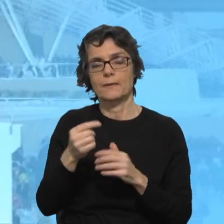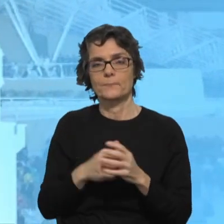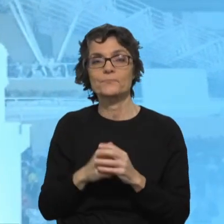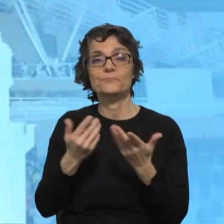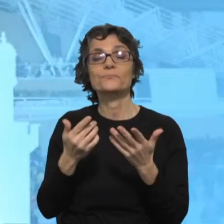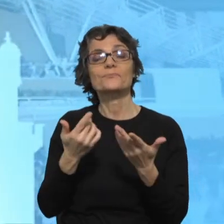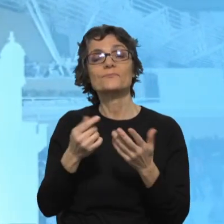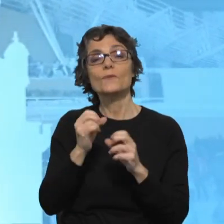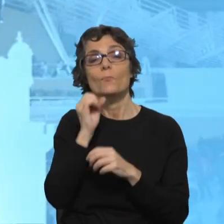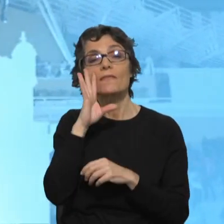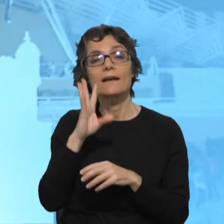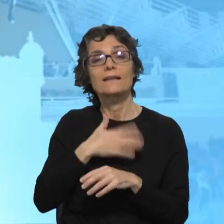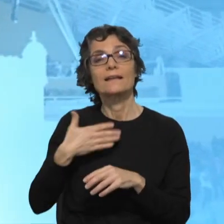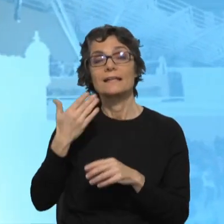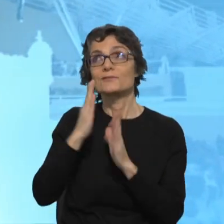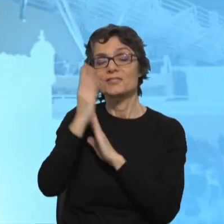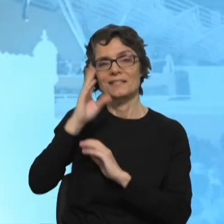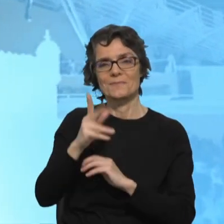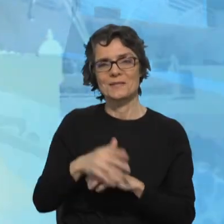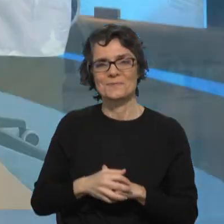de uma ótima tarde e até amanhã, se os quiser.